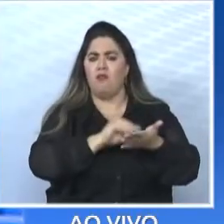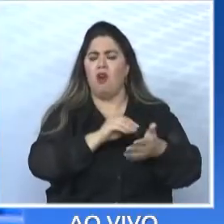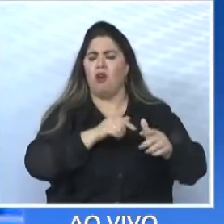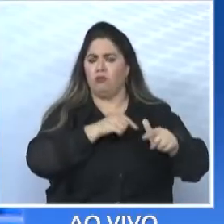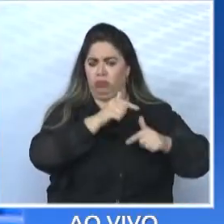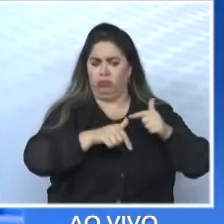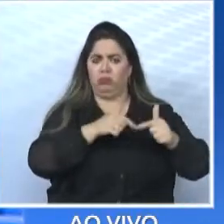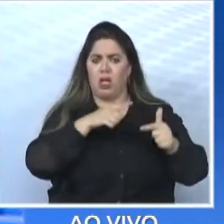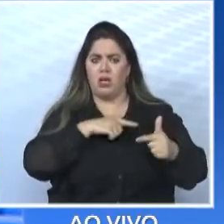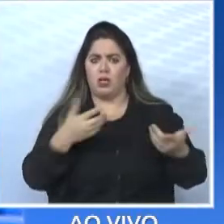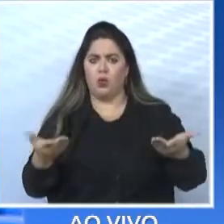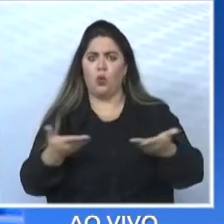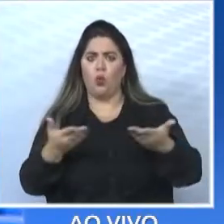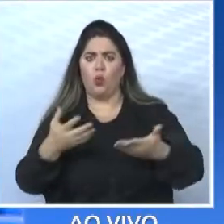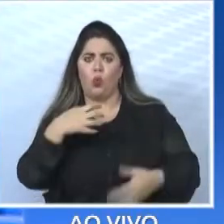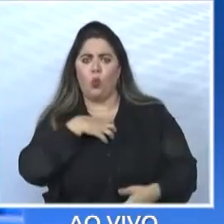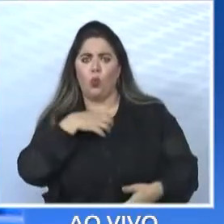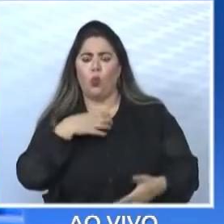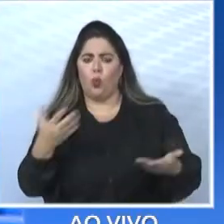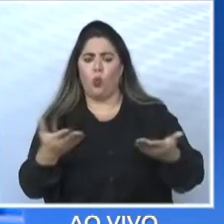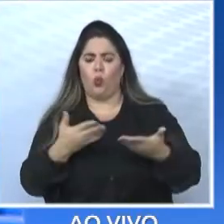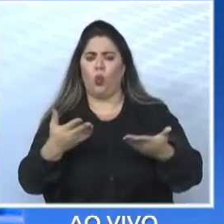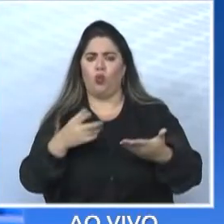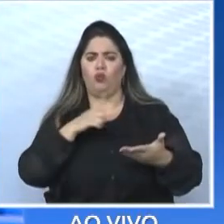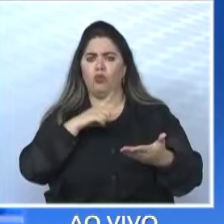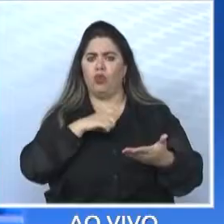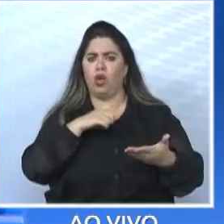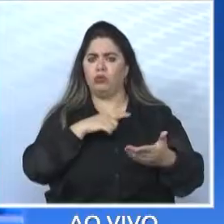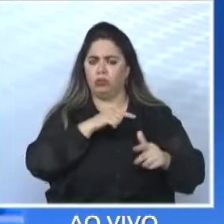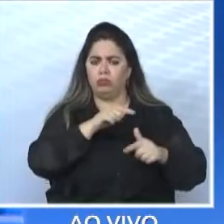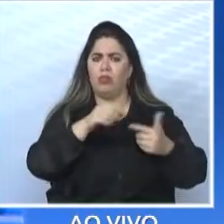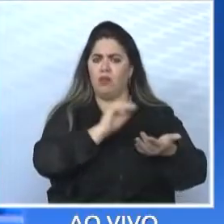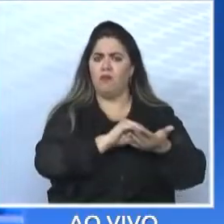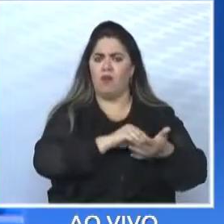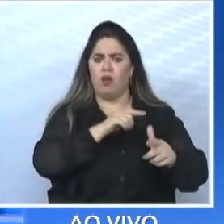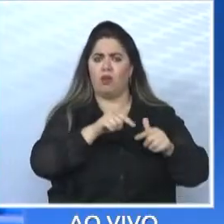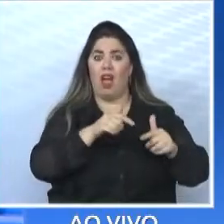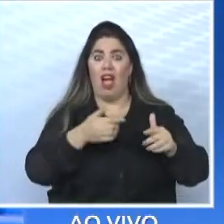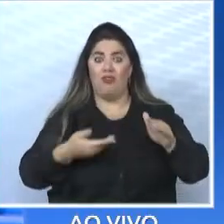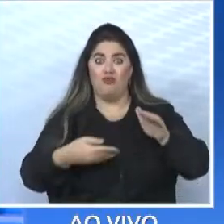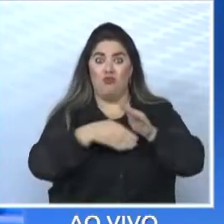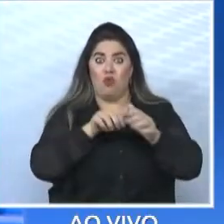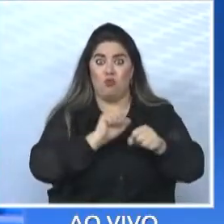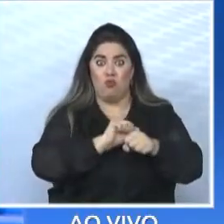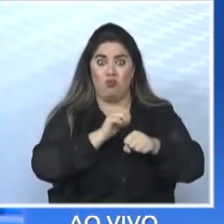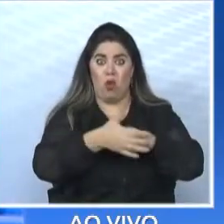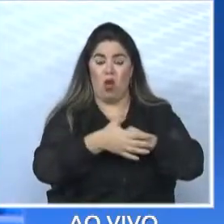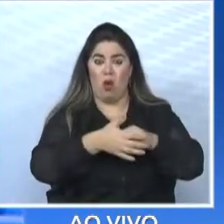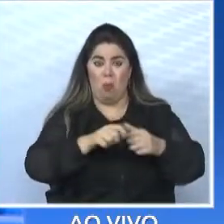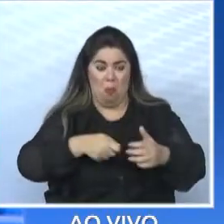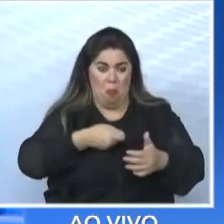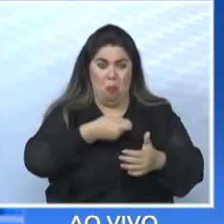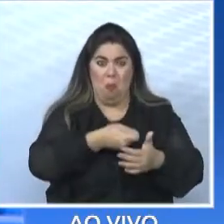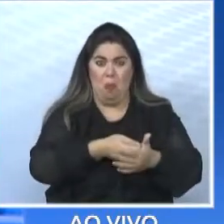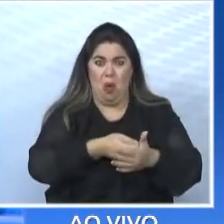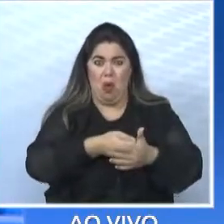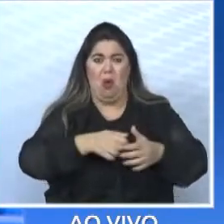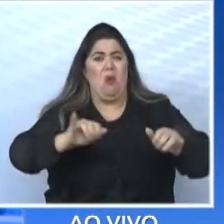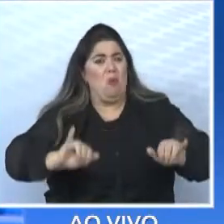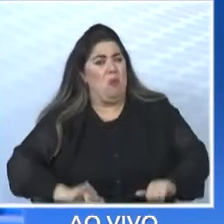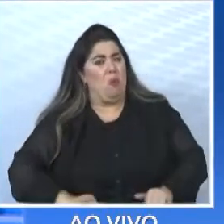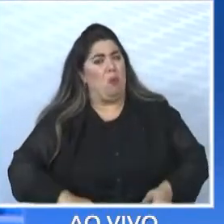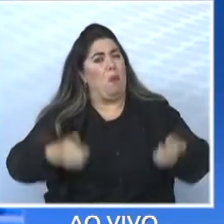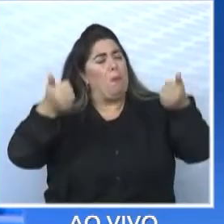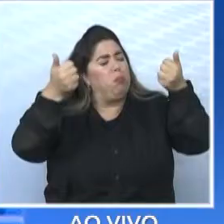a cidade sente hoje. Já tinha um desemprego forte, o Covid veio e impôs um sofrimento maior às pessoas, mas tinha que ter